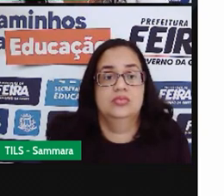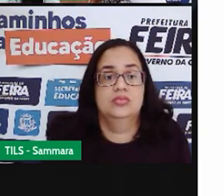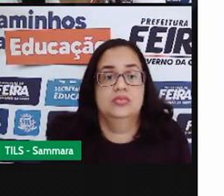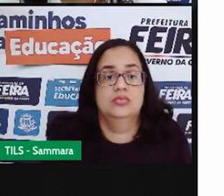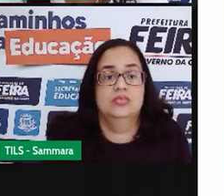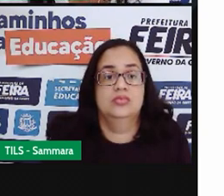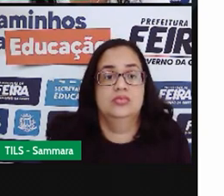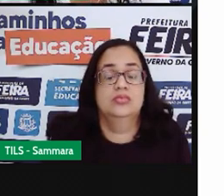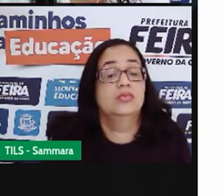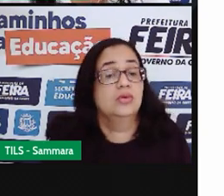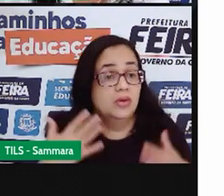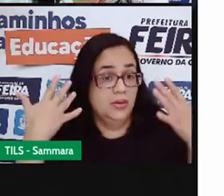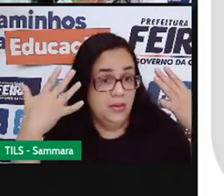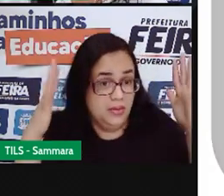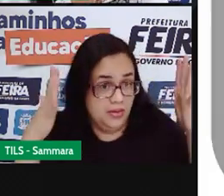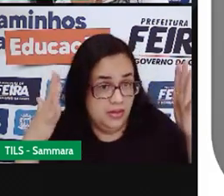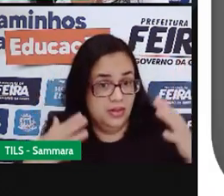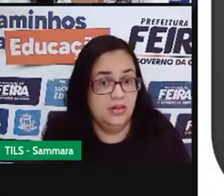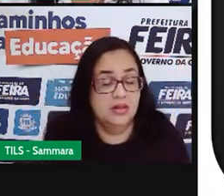Isso, muito bem.